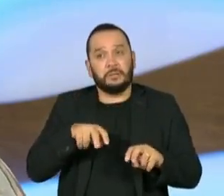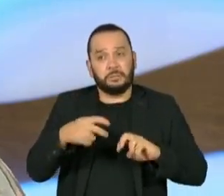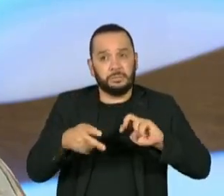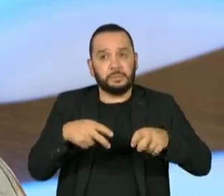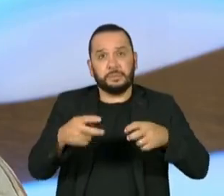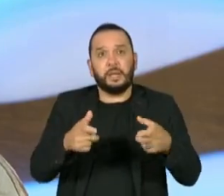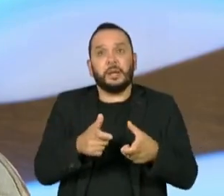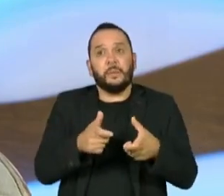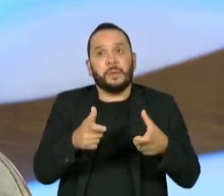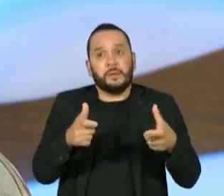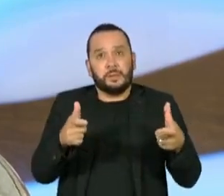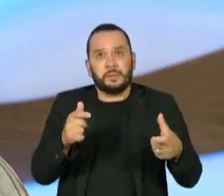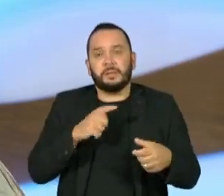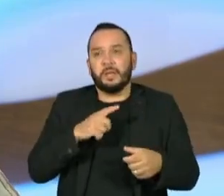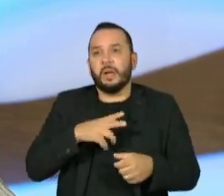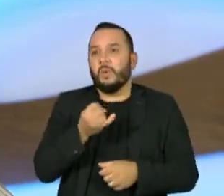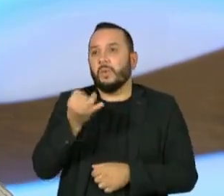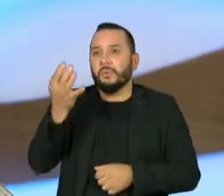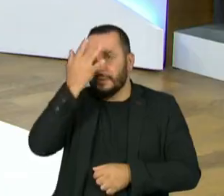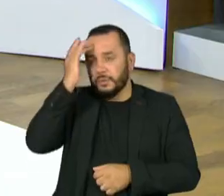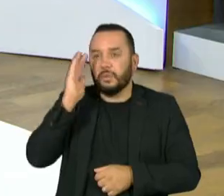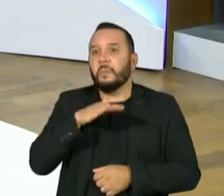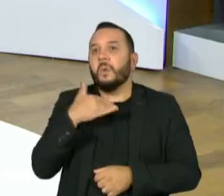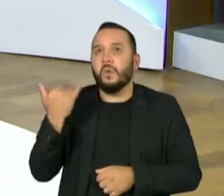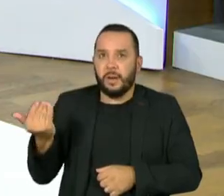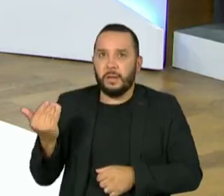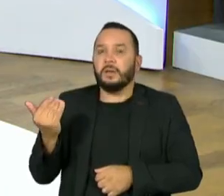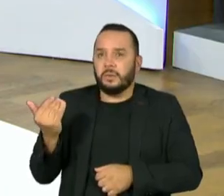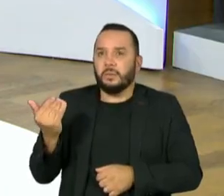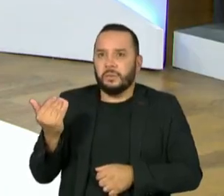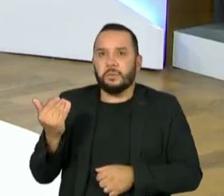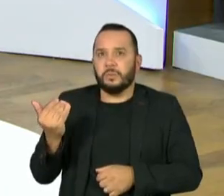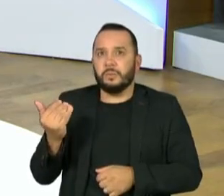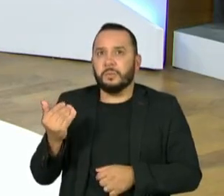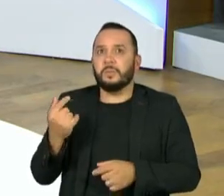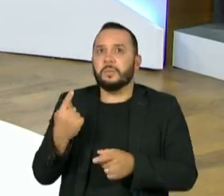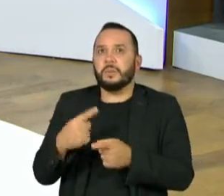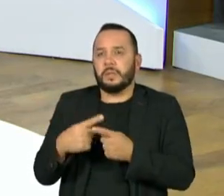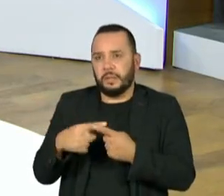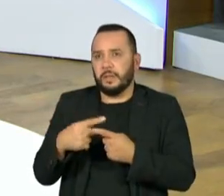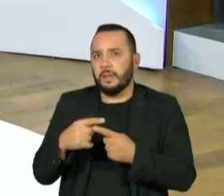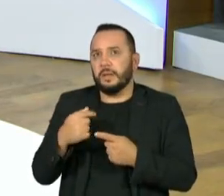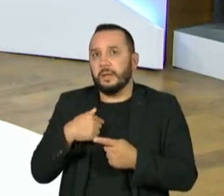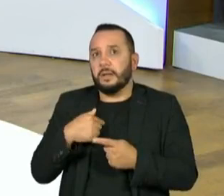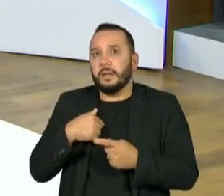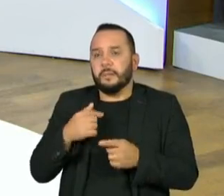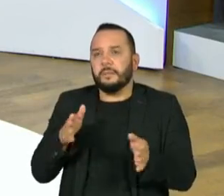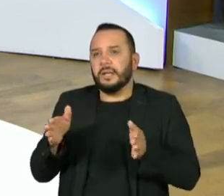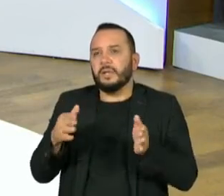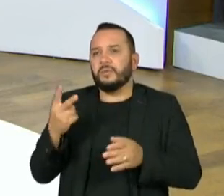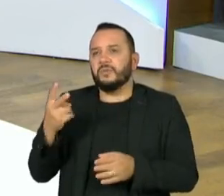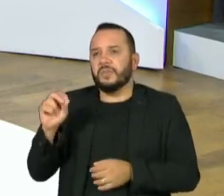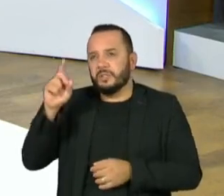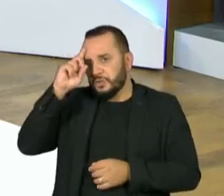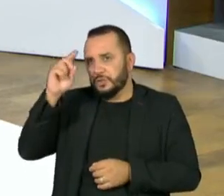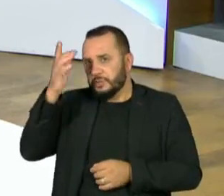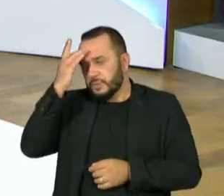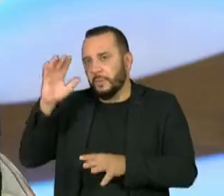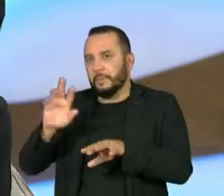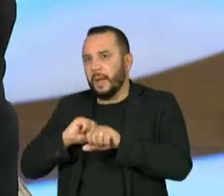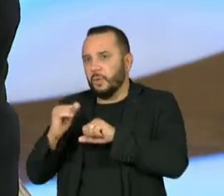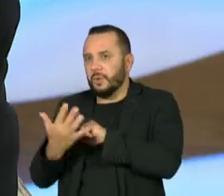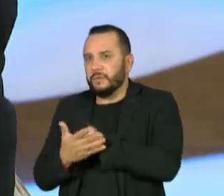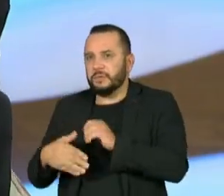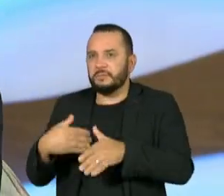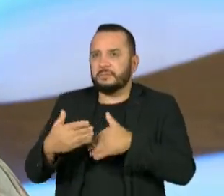infelizmente, venham a falecer, isso acontece, em geral, num período de 20 dias, entre contrair a doença e o óbito da pessoa.